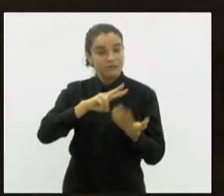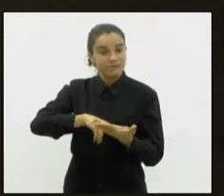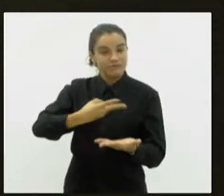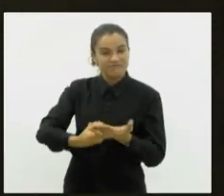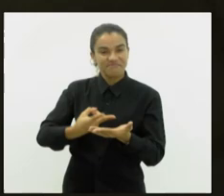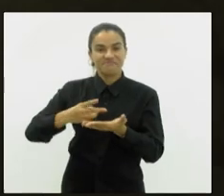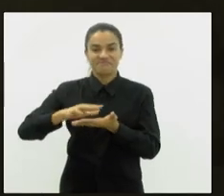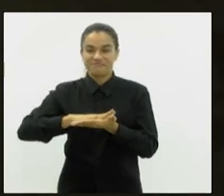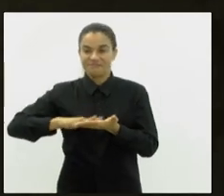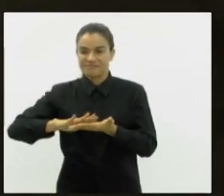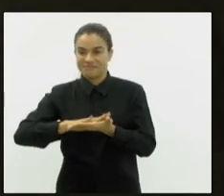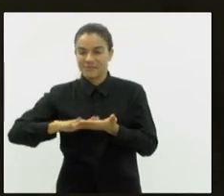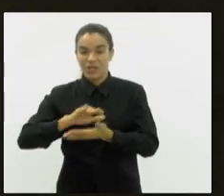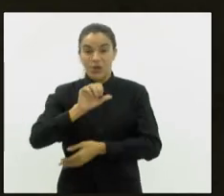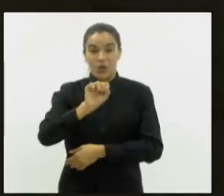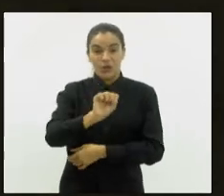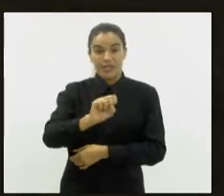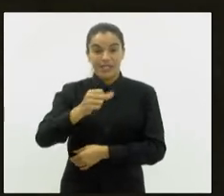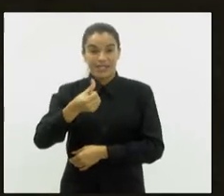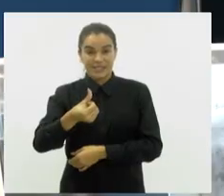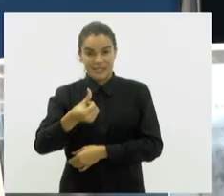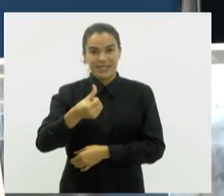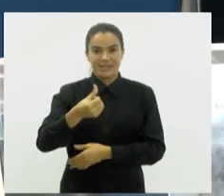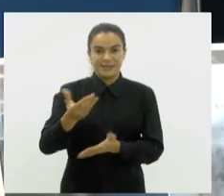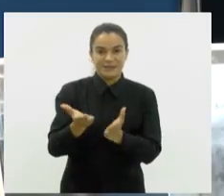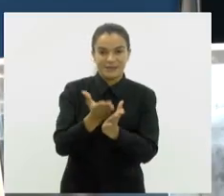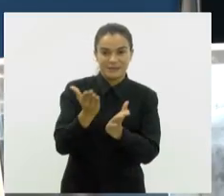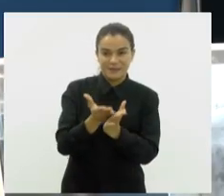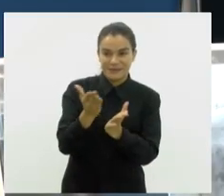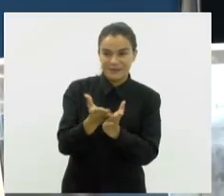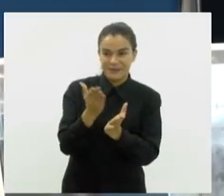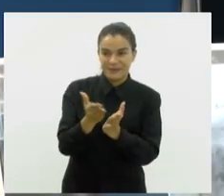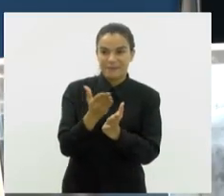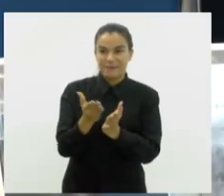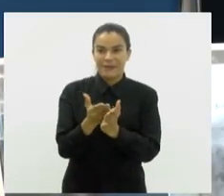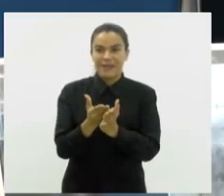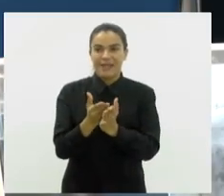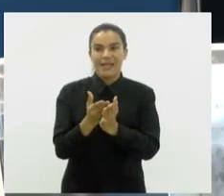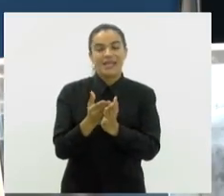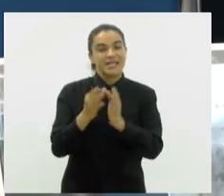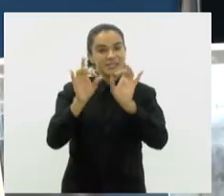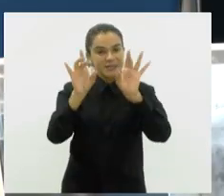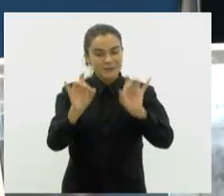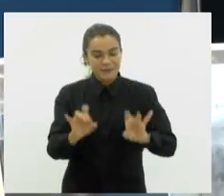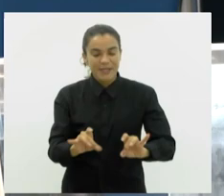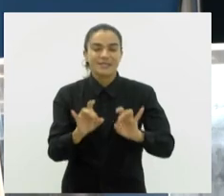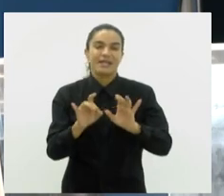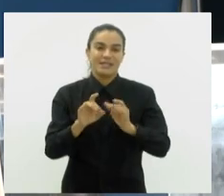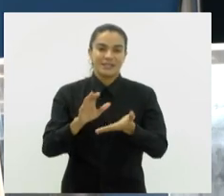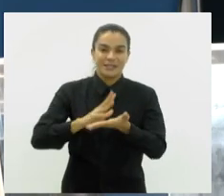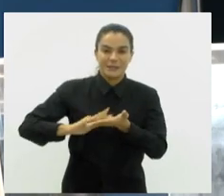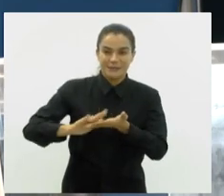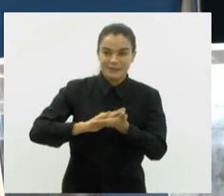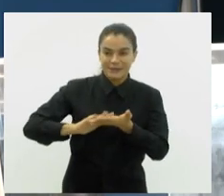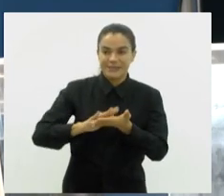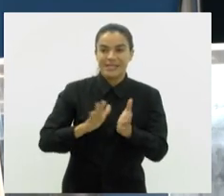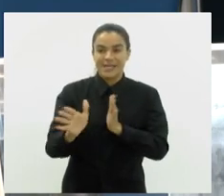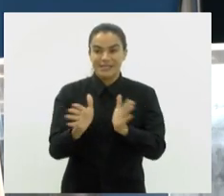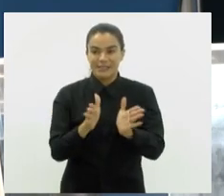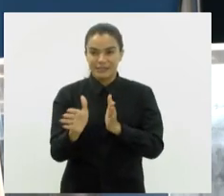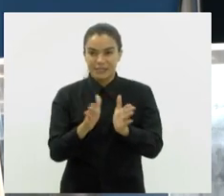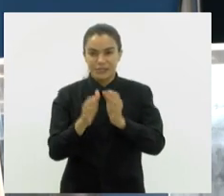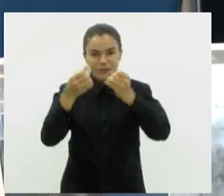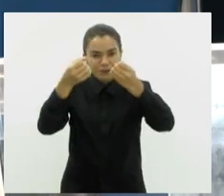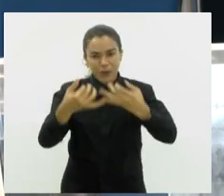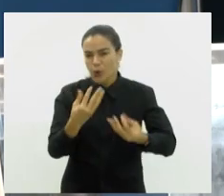Estatuto, que contém 86 páginas. Especialista em acessibilidade e técnico em informática, Edson explicou